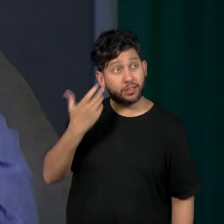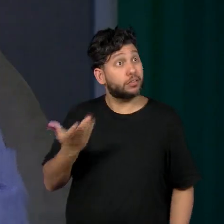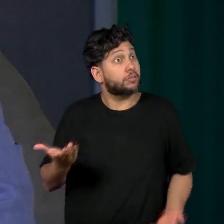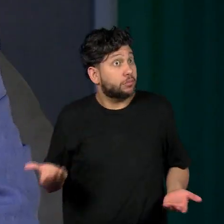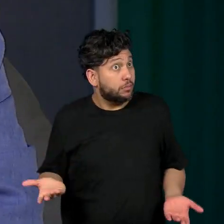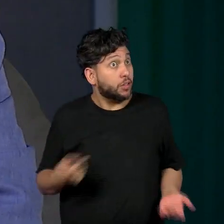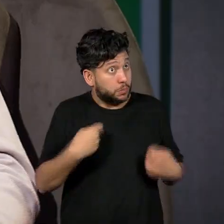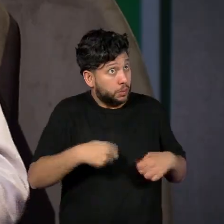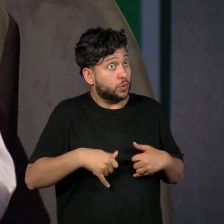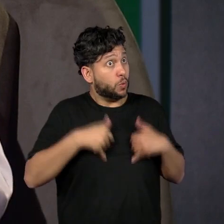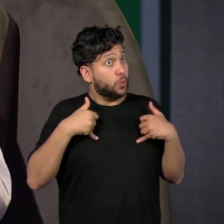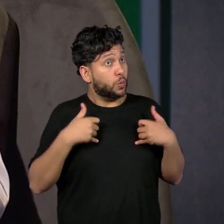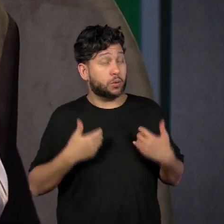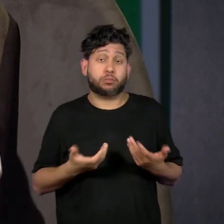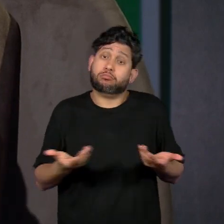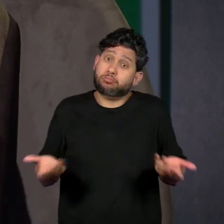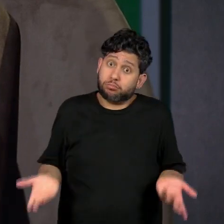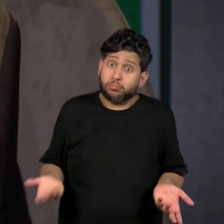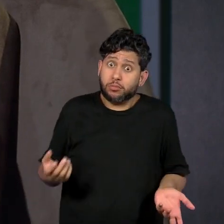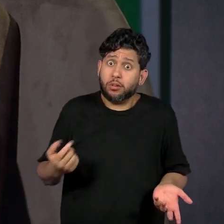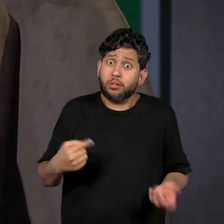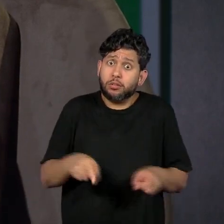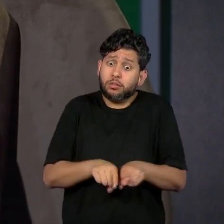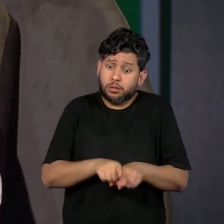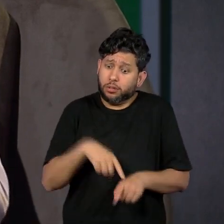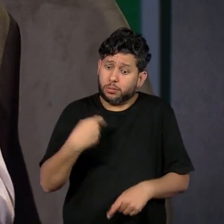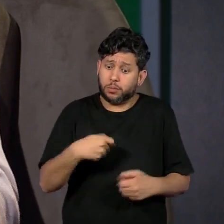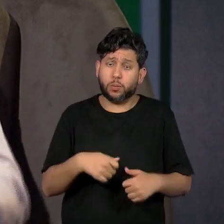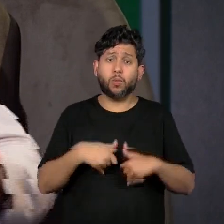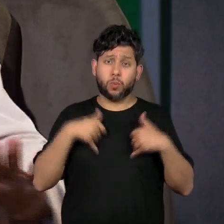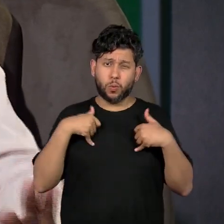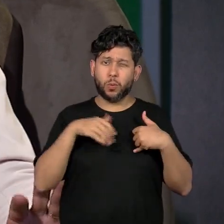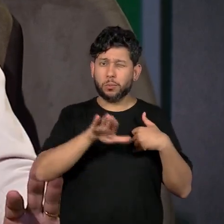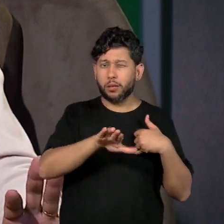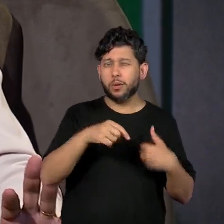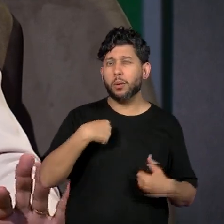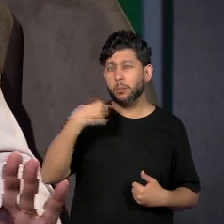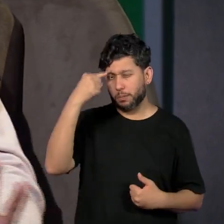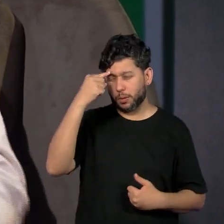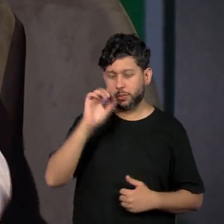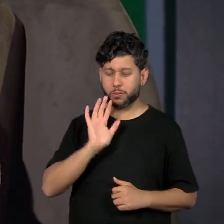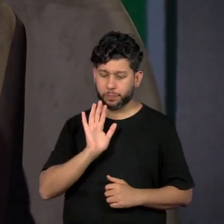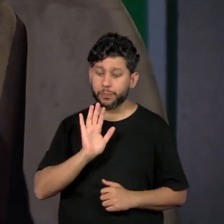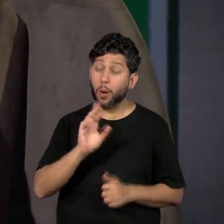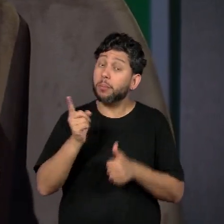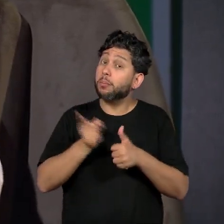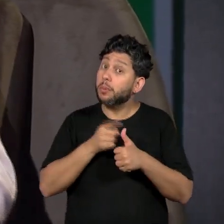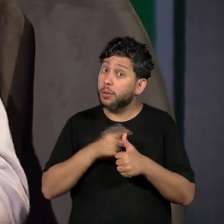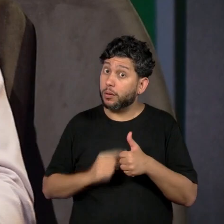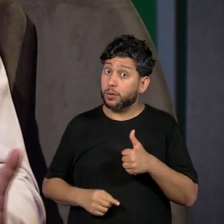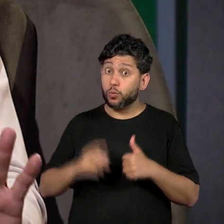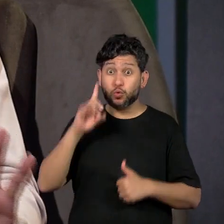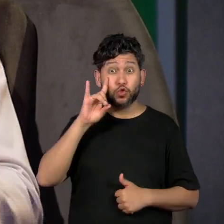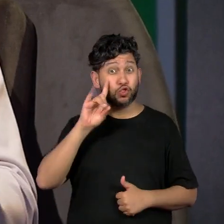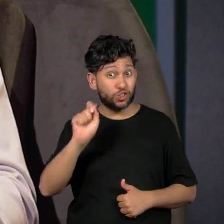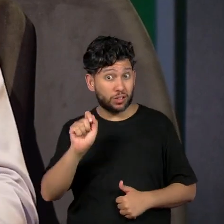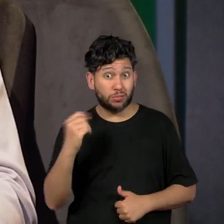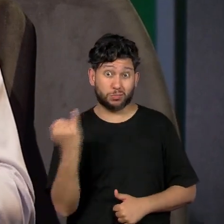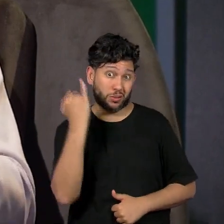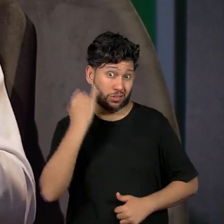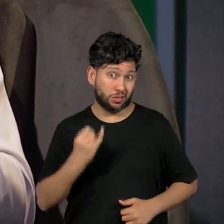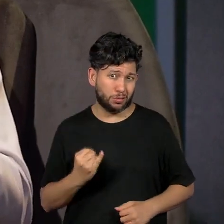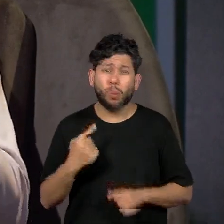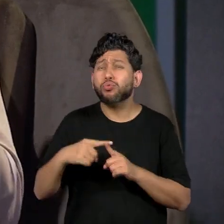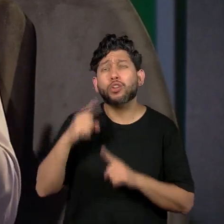cheio de orgulho? Eu penso que, primeiro, quer dizer, a importância da data é o que ela remete, né,